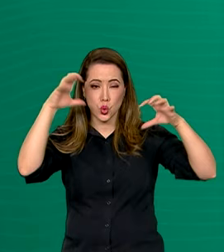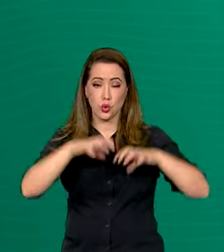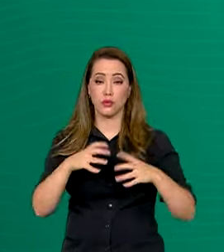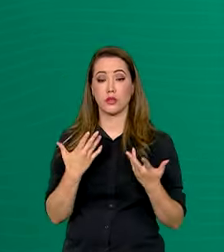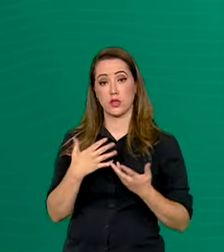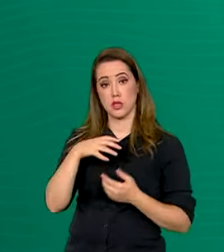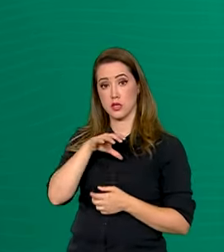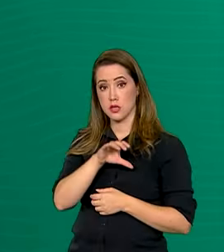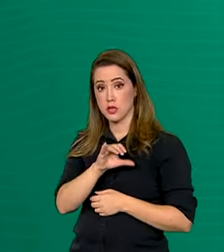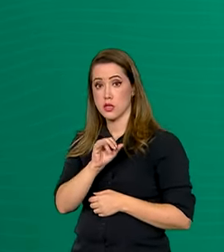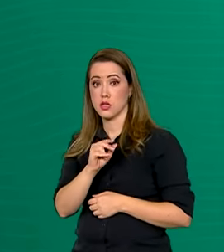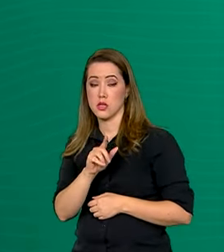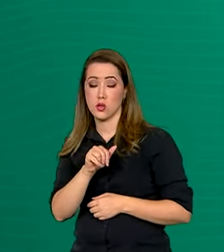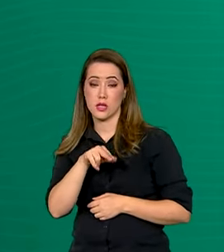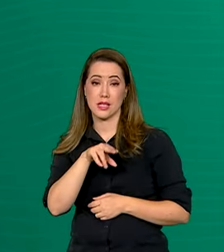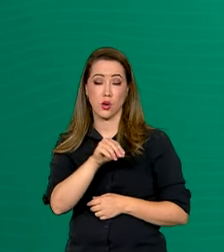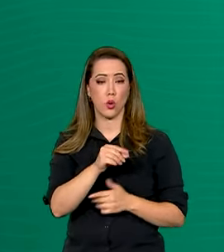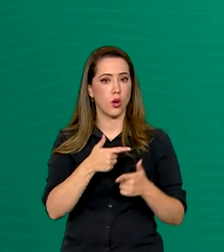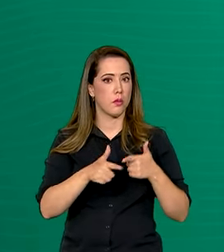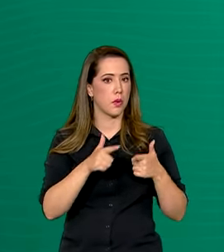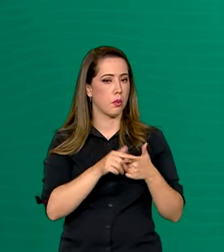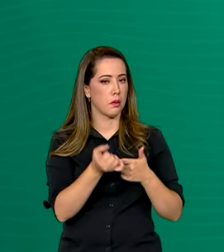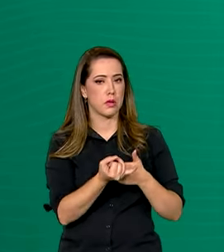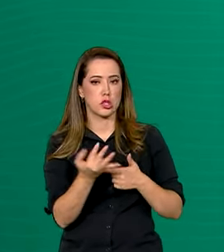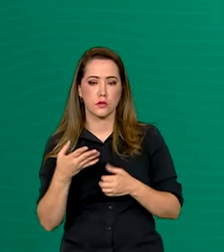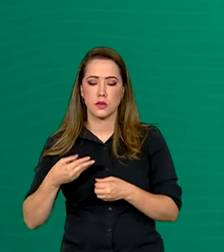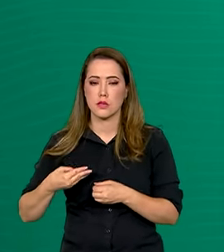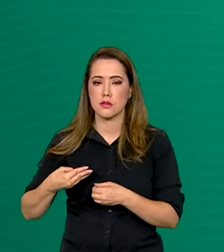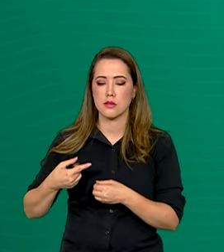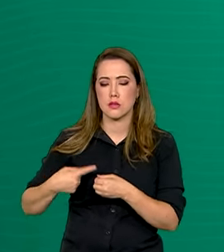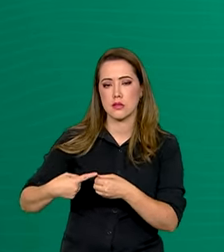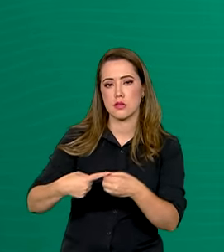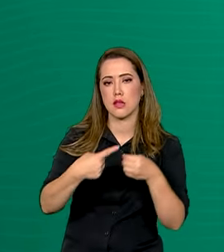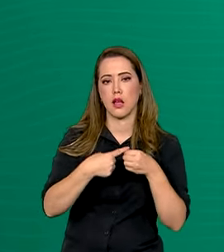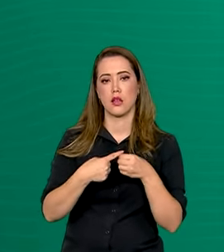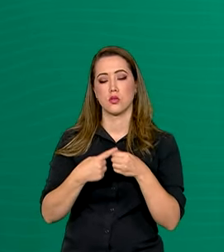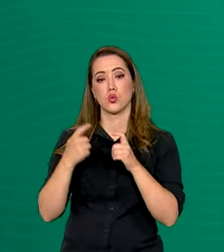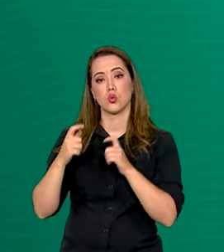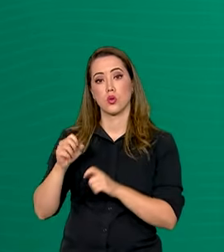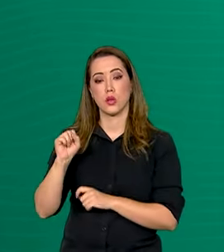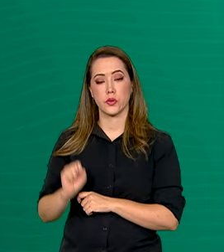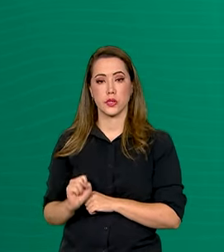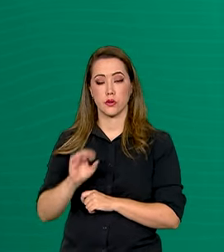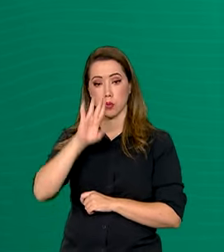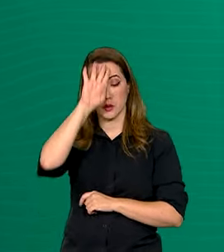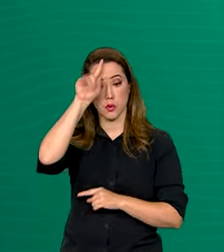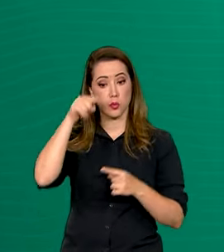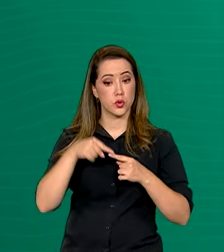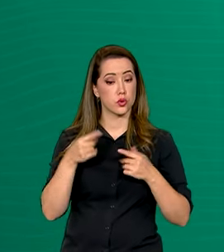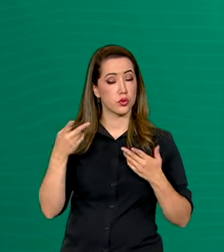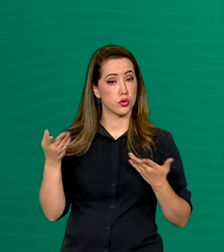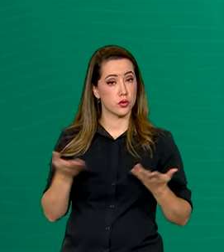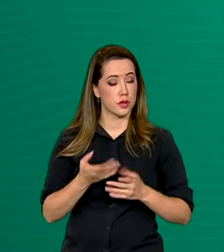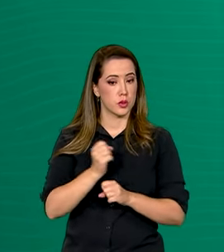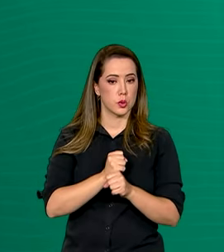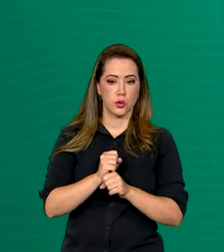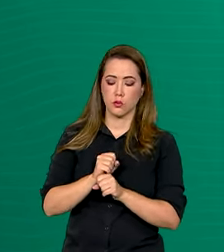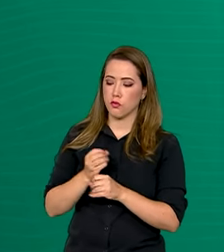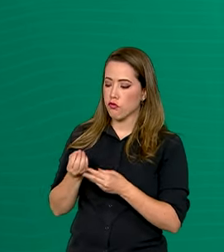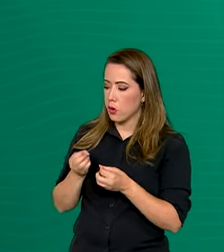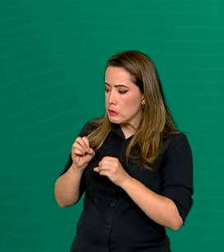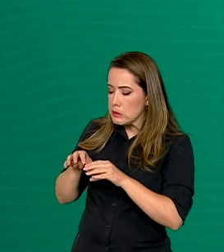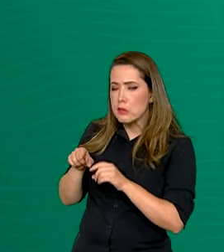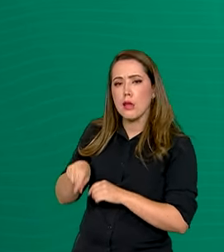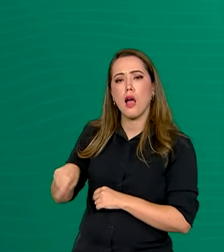que provocaram estragos em diversas cidades da região sul, a prioridade desta edição da caravana foi orientar os gestores